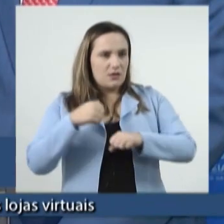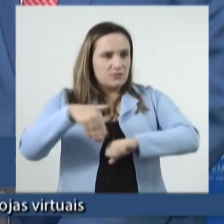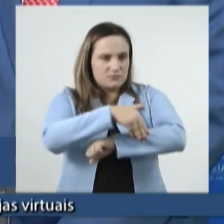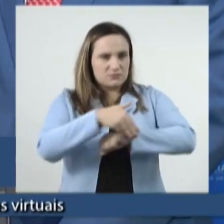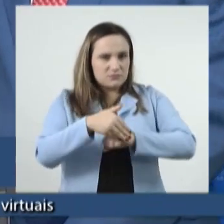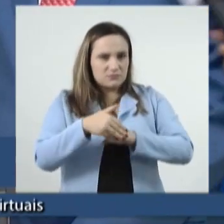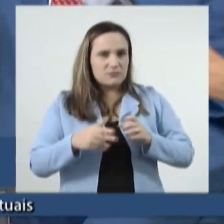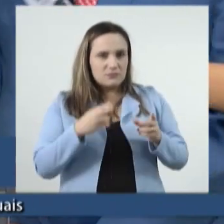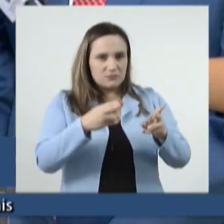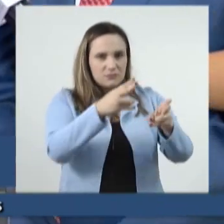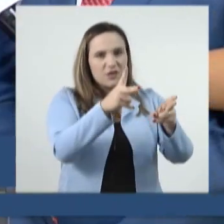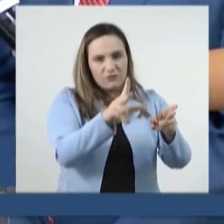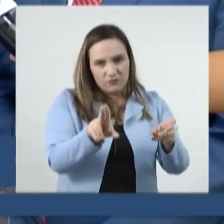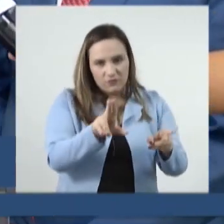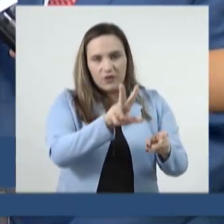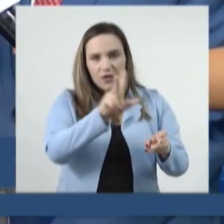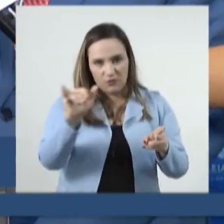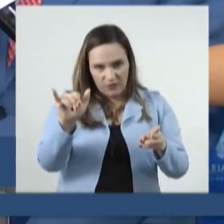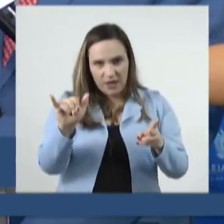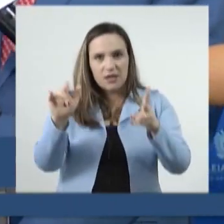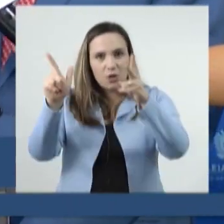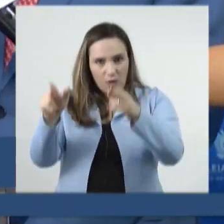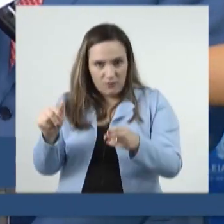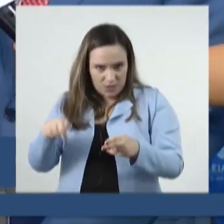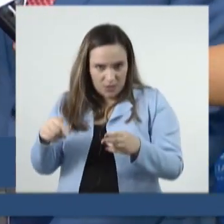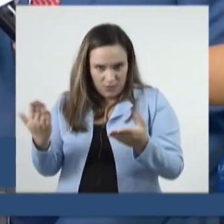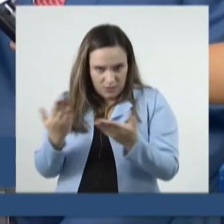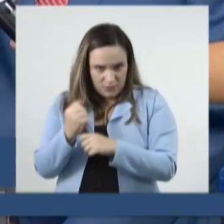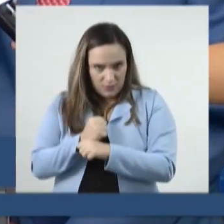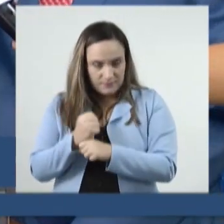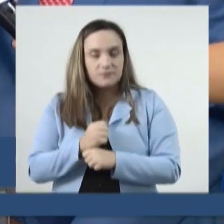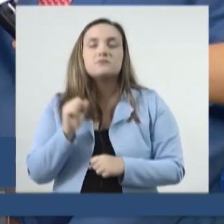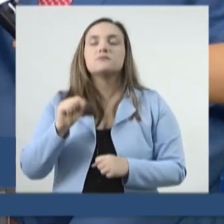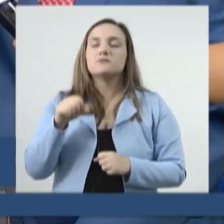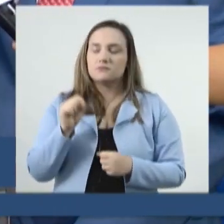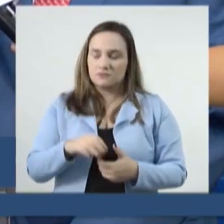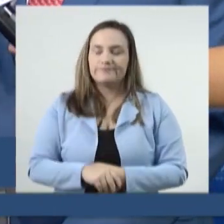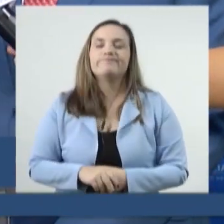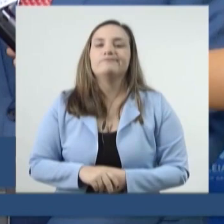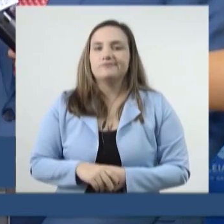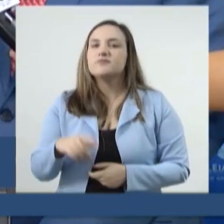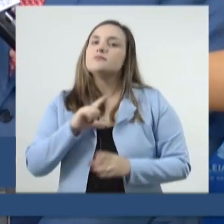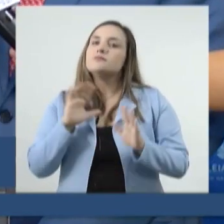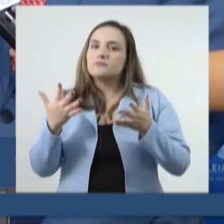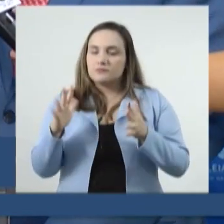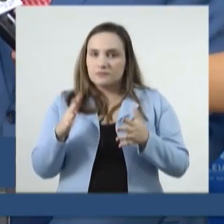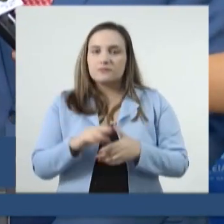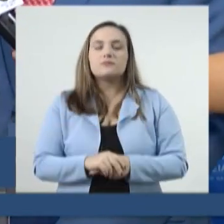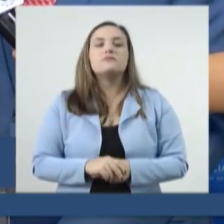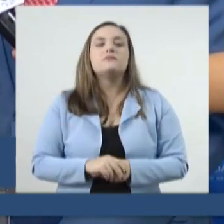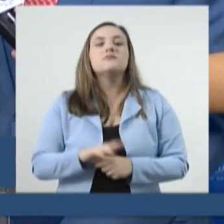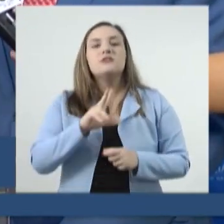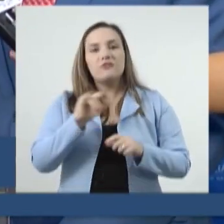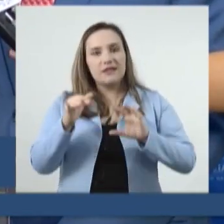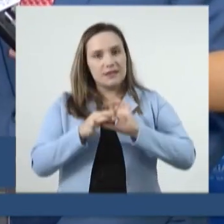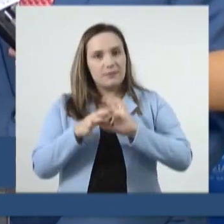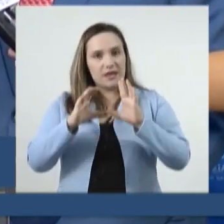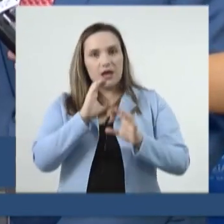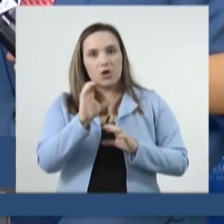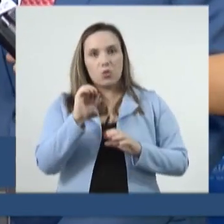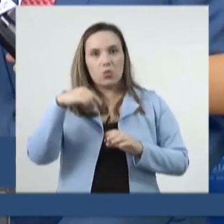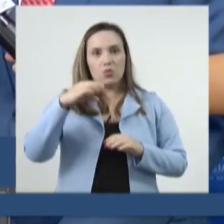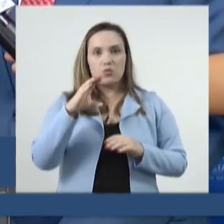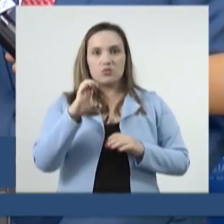Vai seguir essa lógica? Parte desse recurso nós estamos estimando com as concessões que estão por vir e